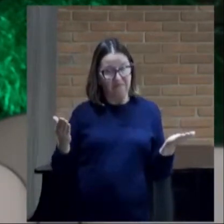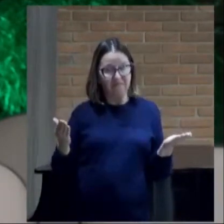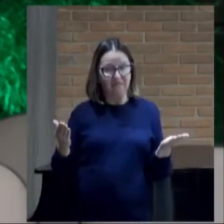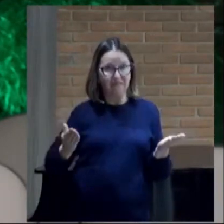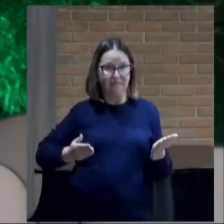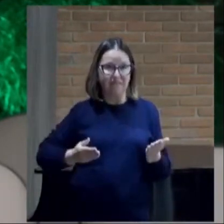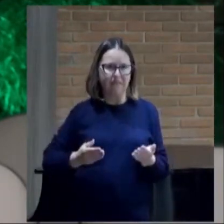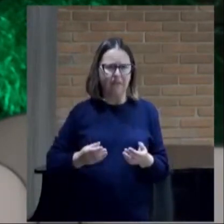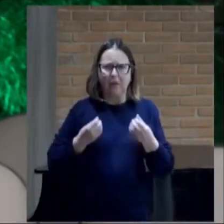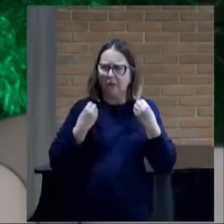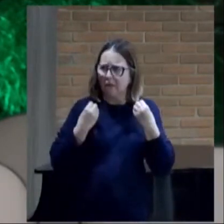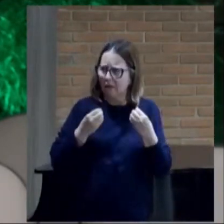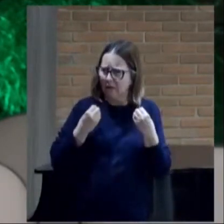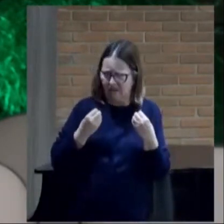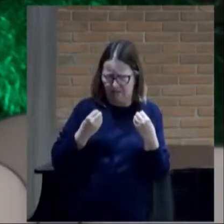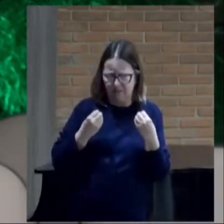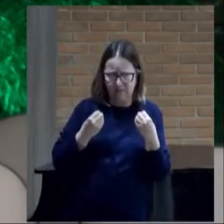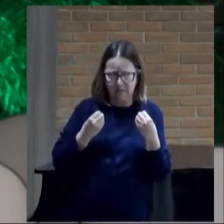Como assim?